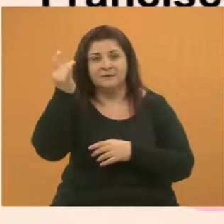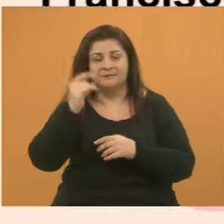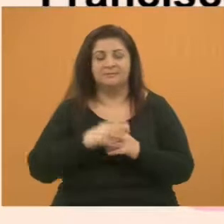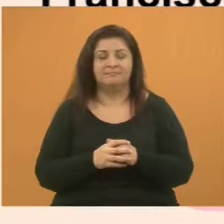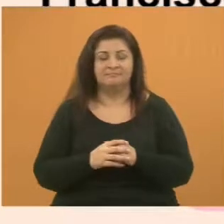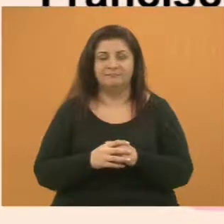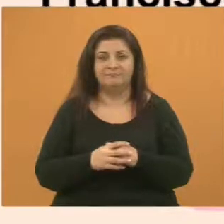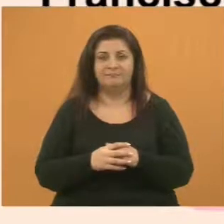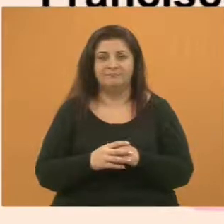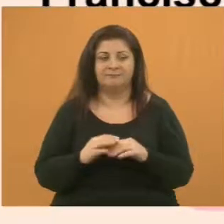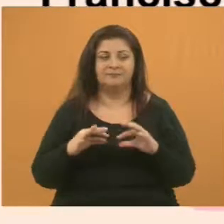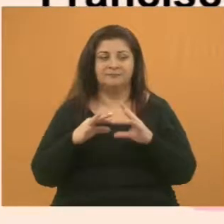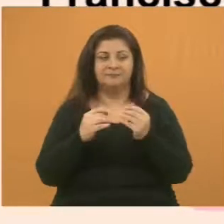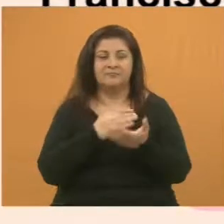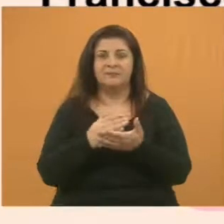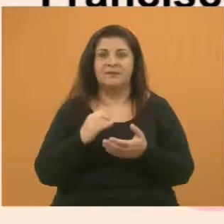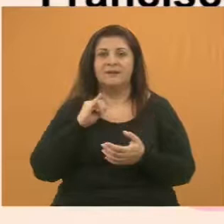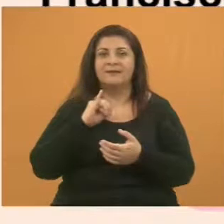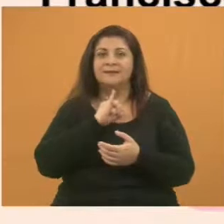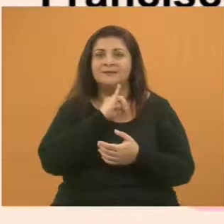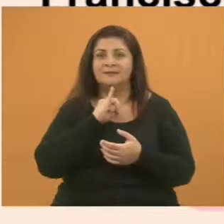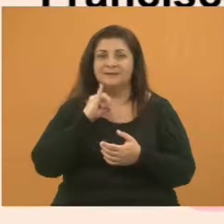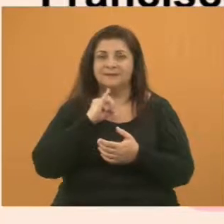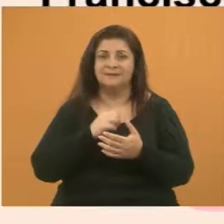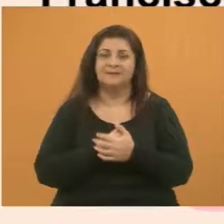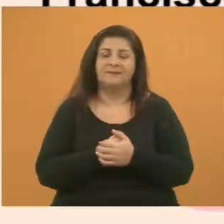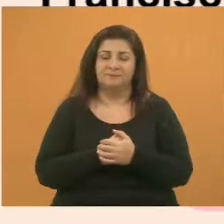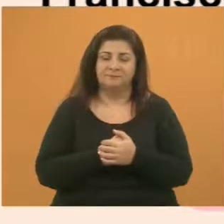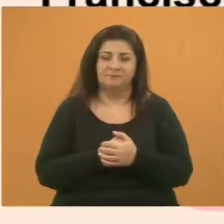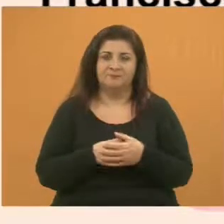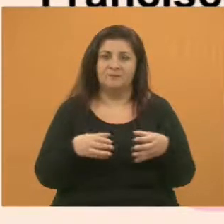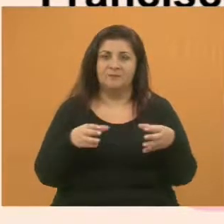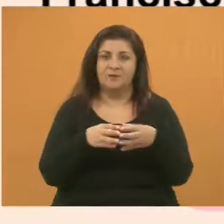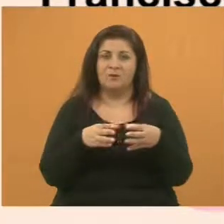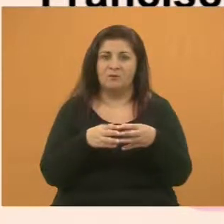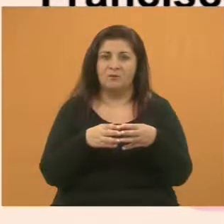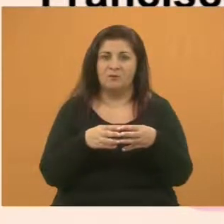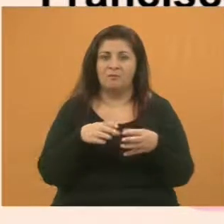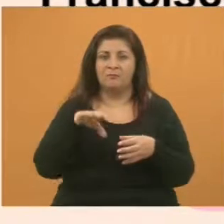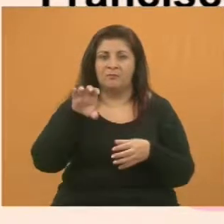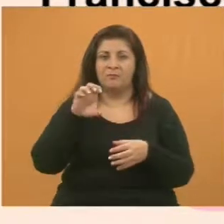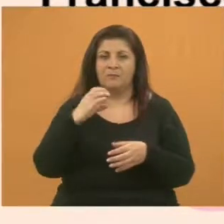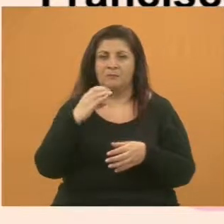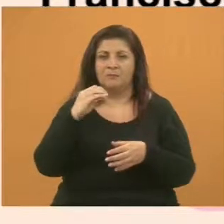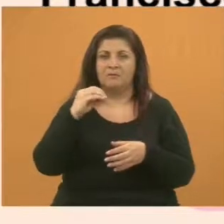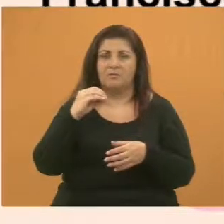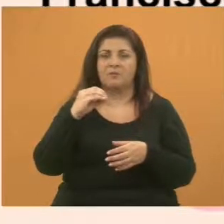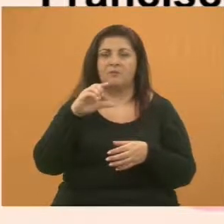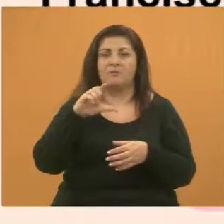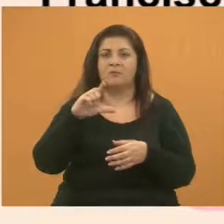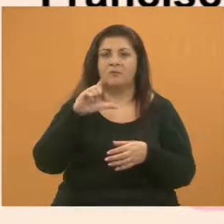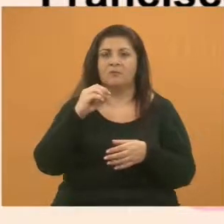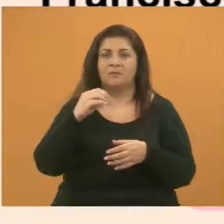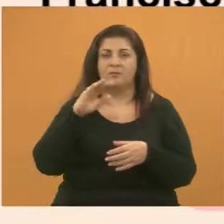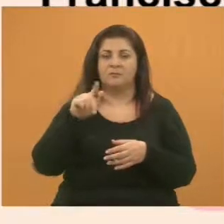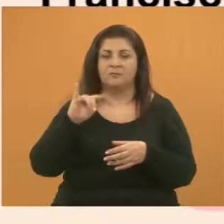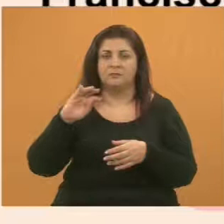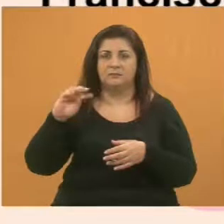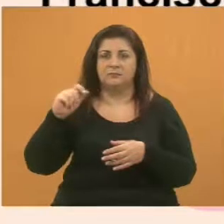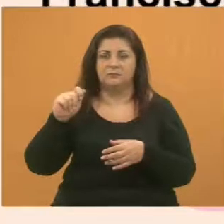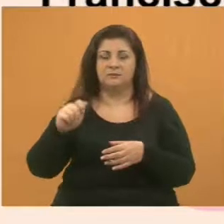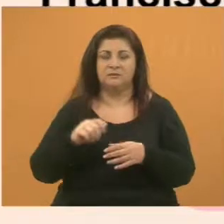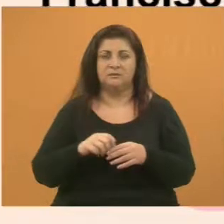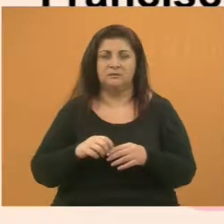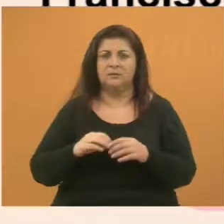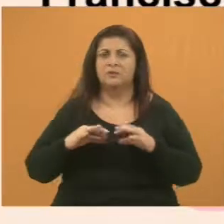começou na Itália em 1931 e uma comissão de ecologistas. Nesse dia, a vida animal, em todas as suas formas, é